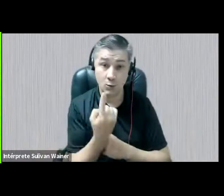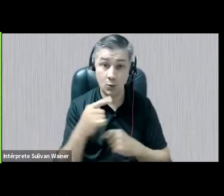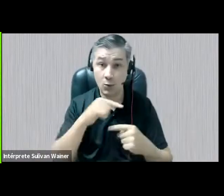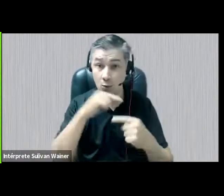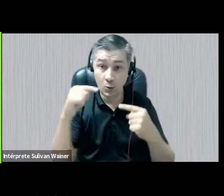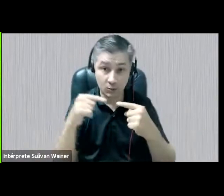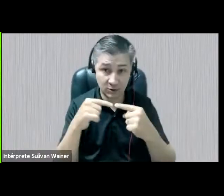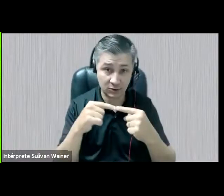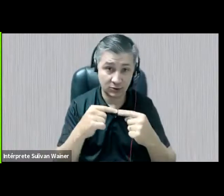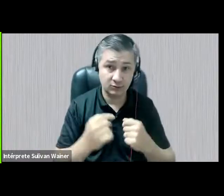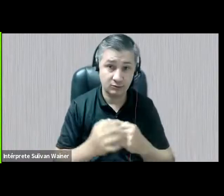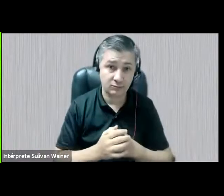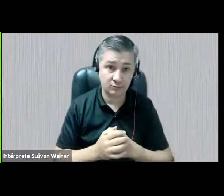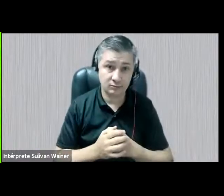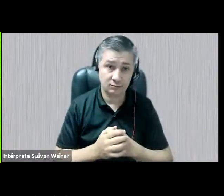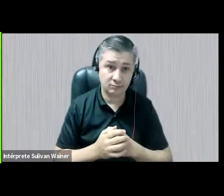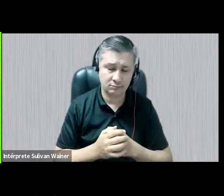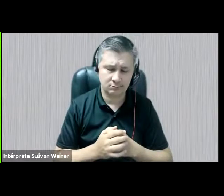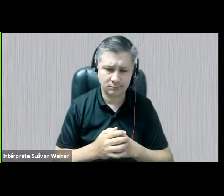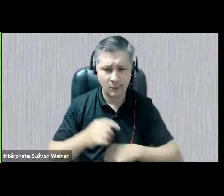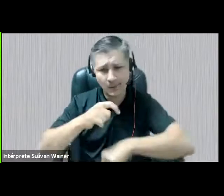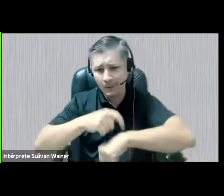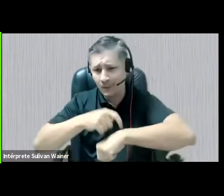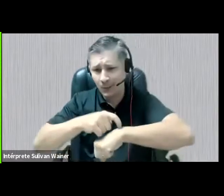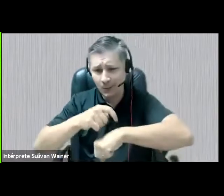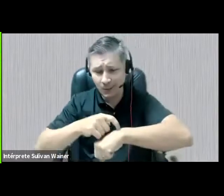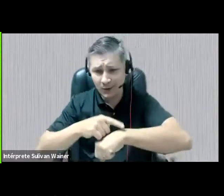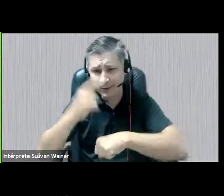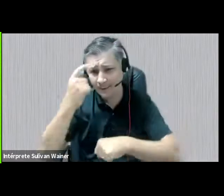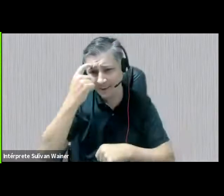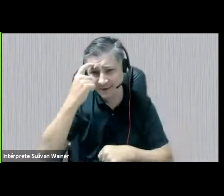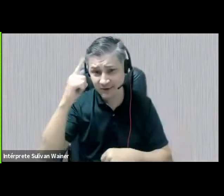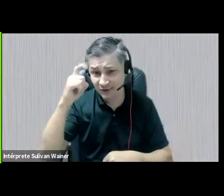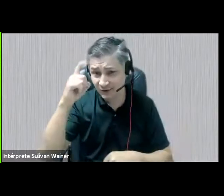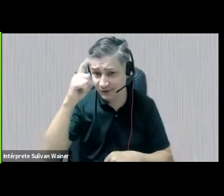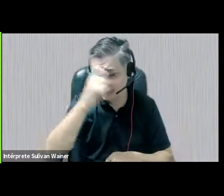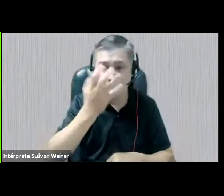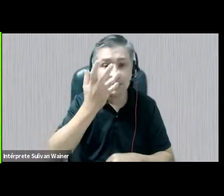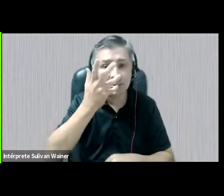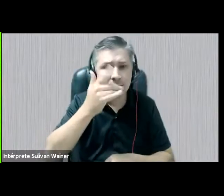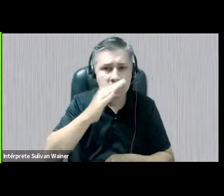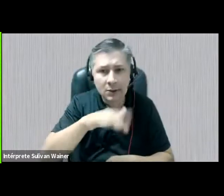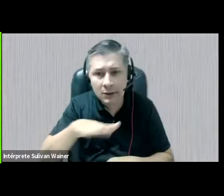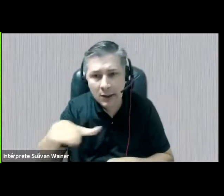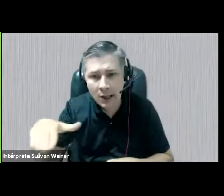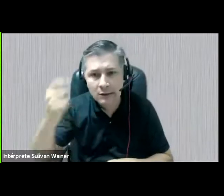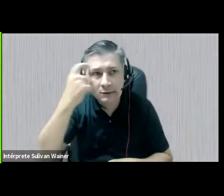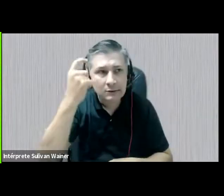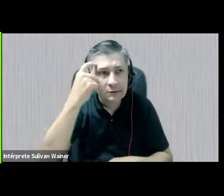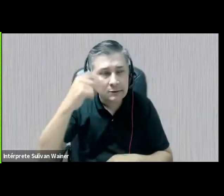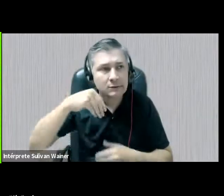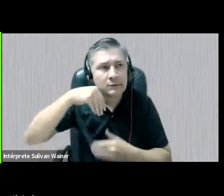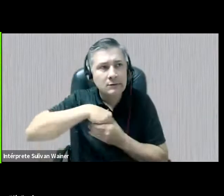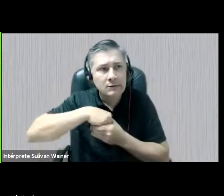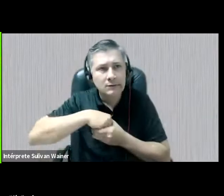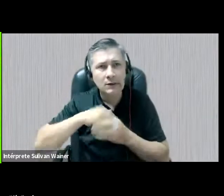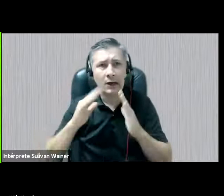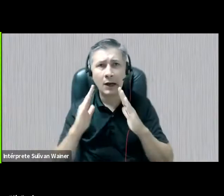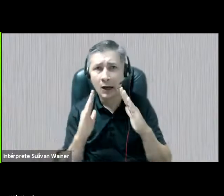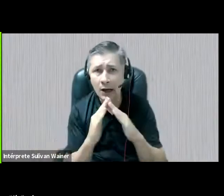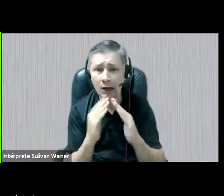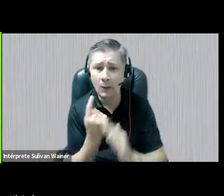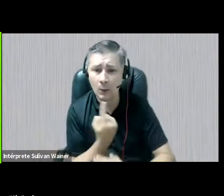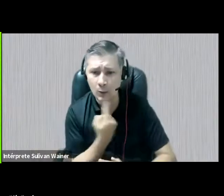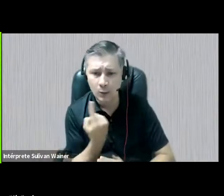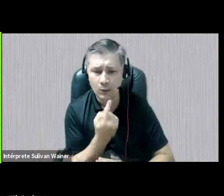Nós pensamos que esse momento é um momento muito difícil para as crianças, especialmente. A ideia de confinamento é